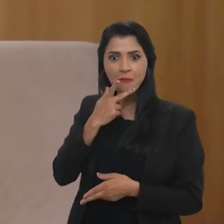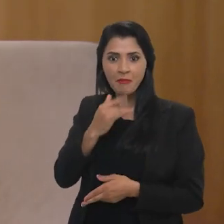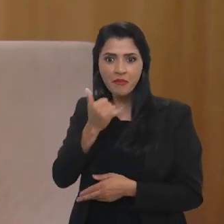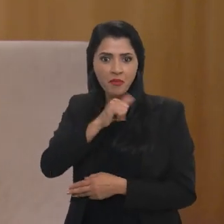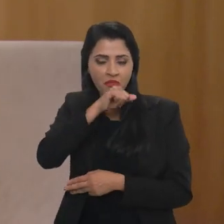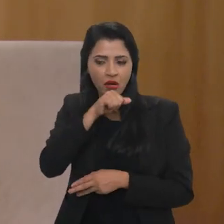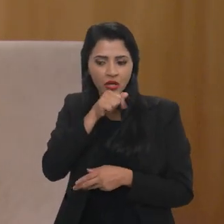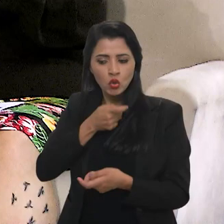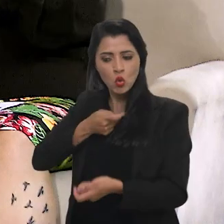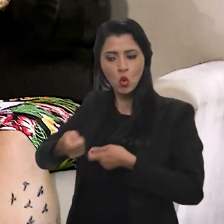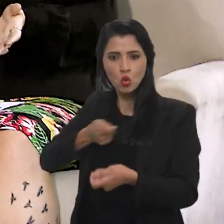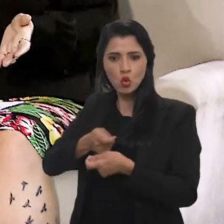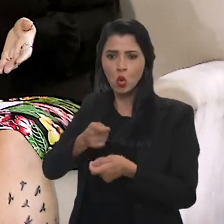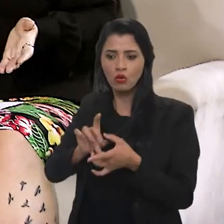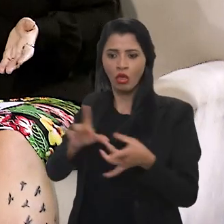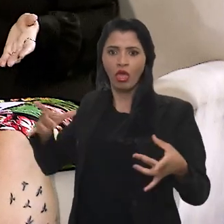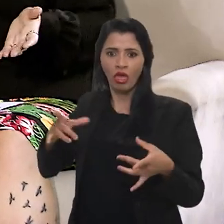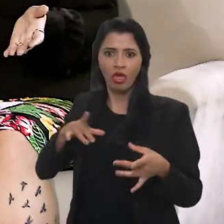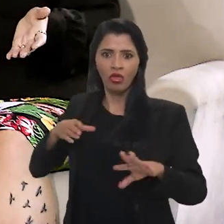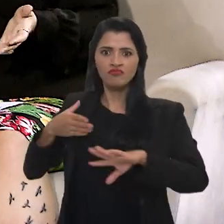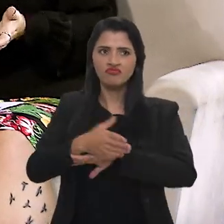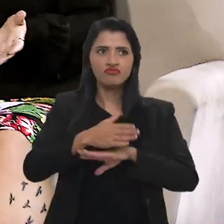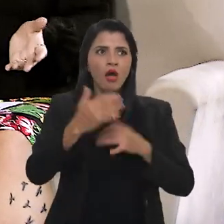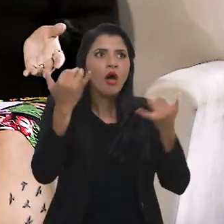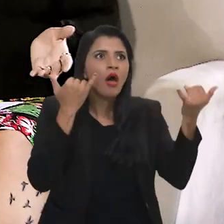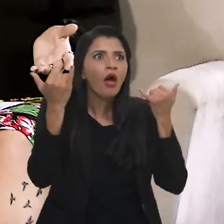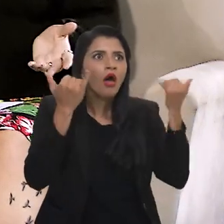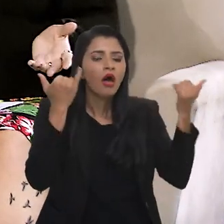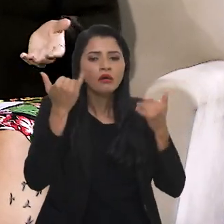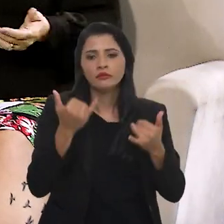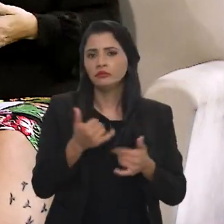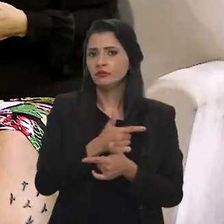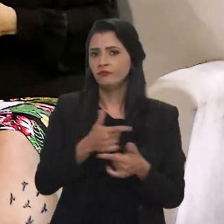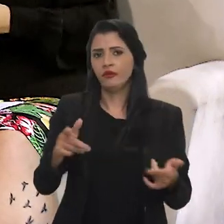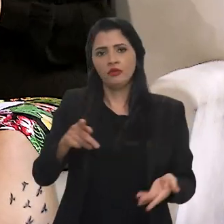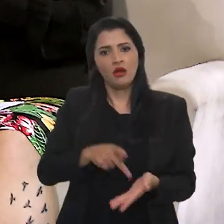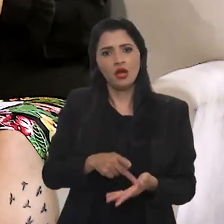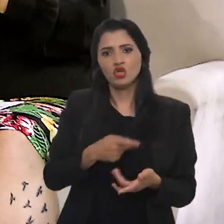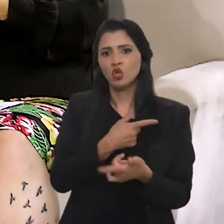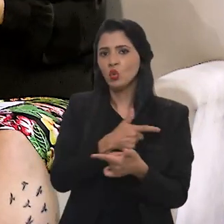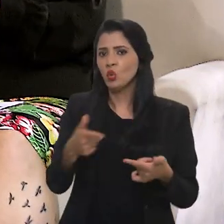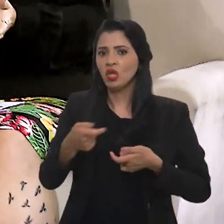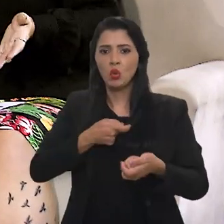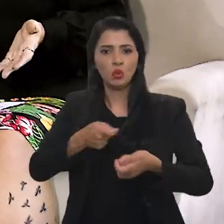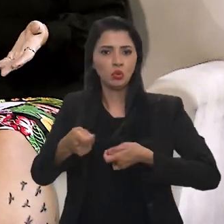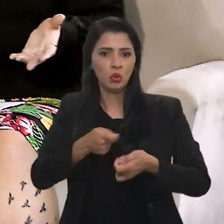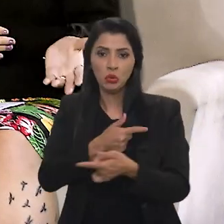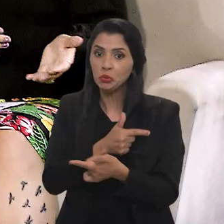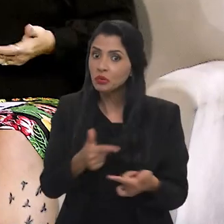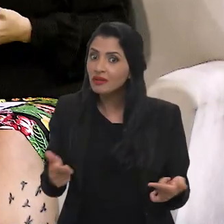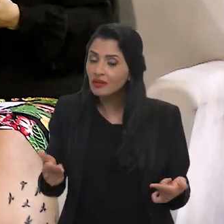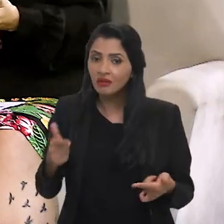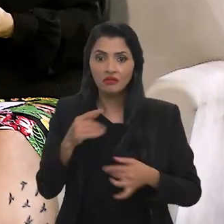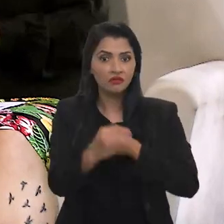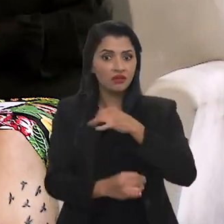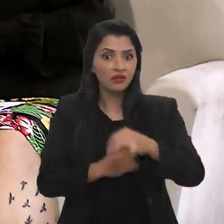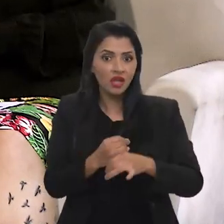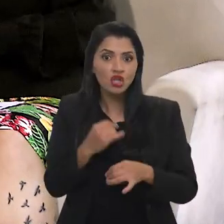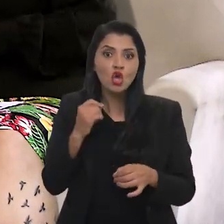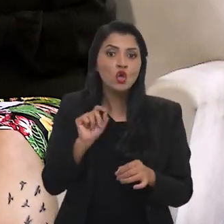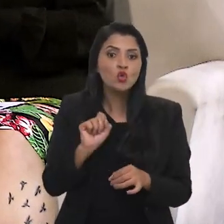algum tipo de controle, eles ficam à mercê. a verdade é essa, se não existe um controle parental daquilo que está sendo